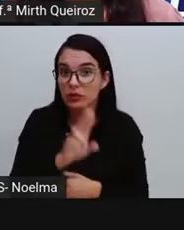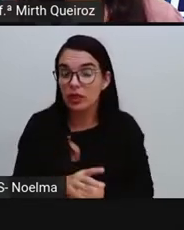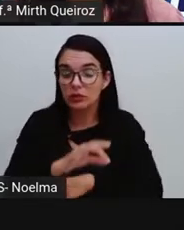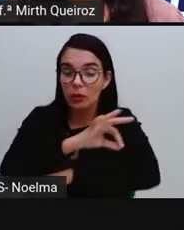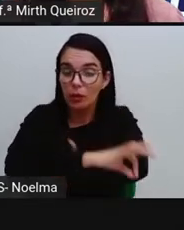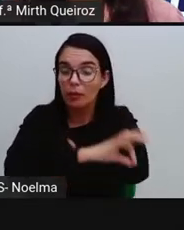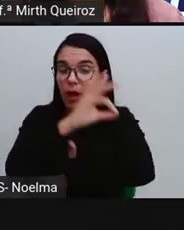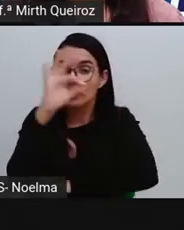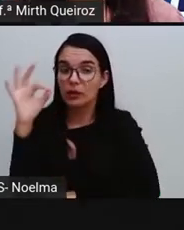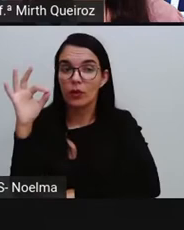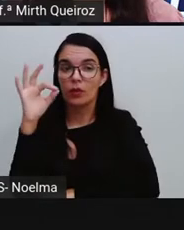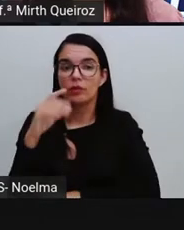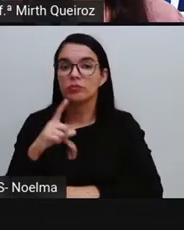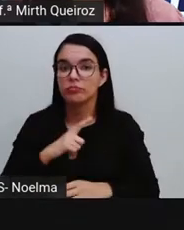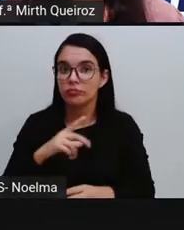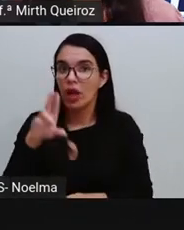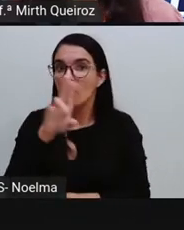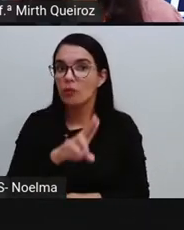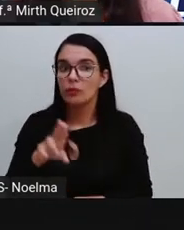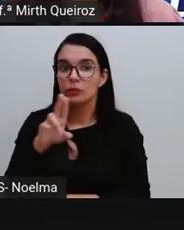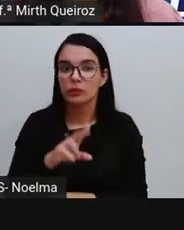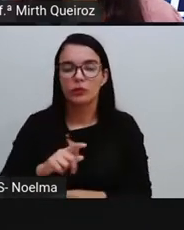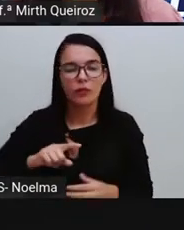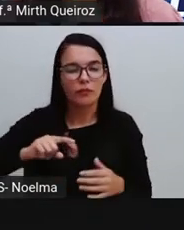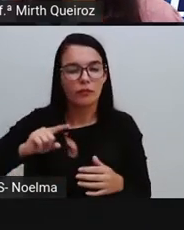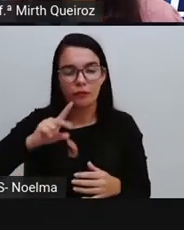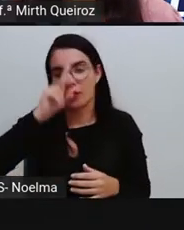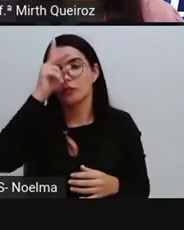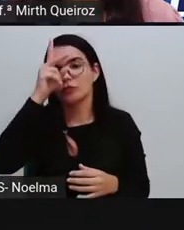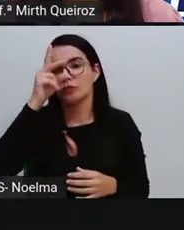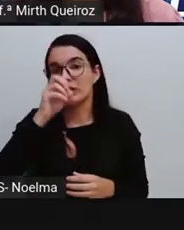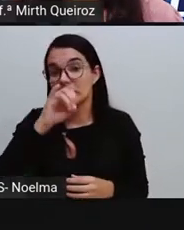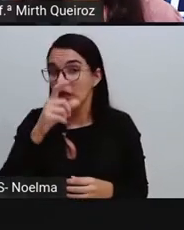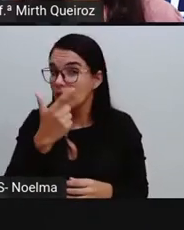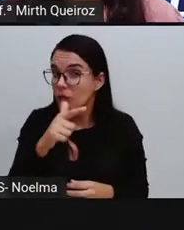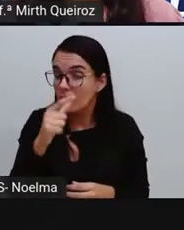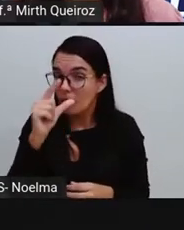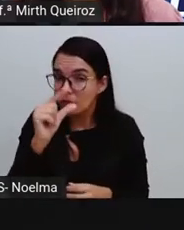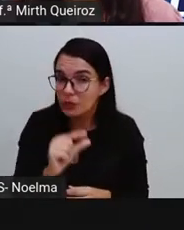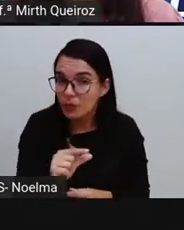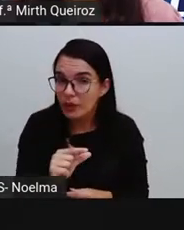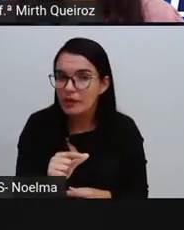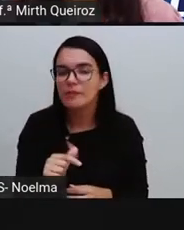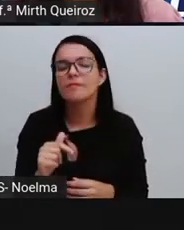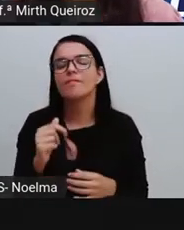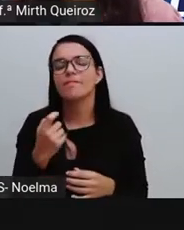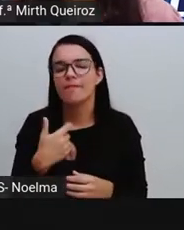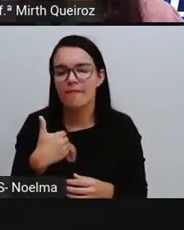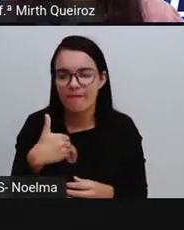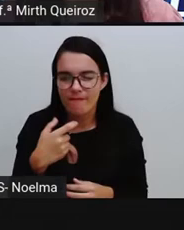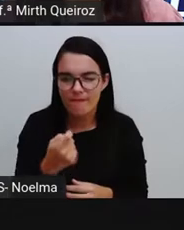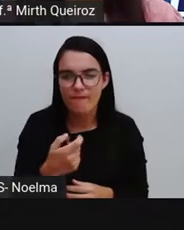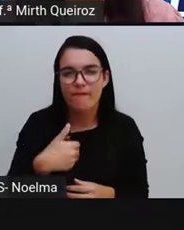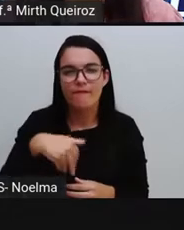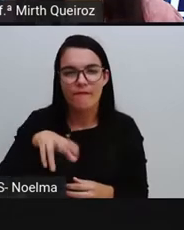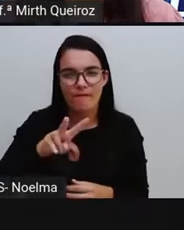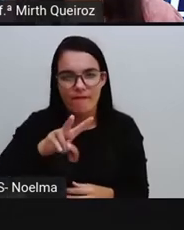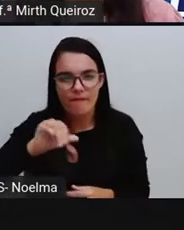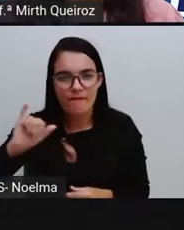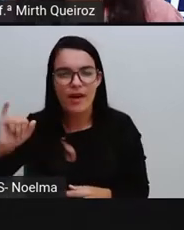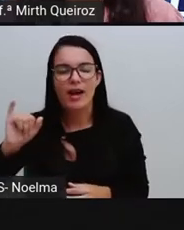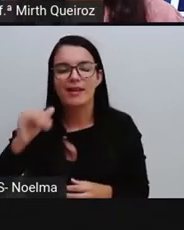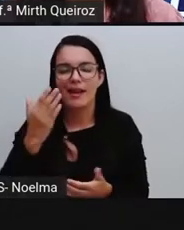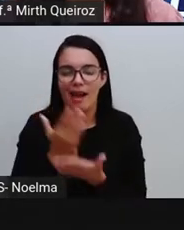né? Que é bastante aí intenso, né? Se não se diminuir, cerca de 40 ou 50 anos,